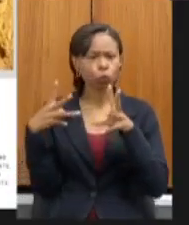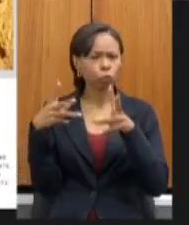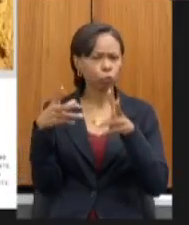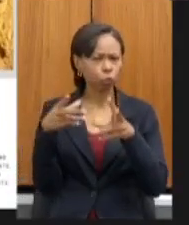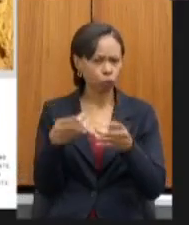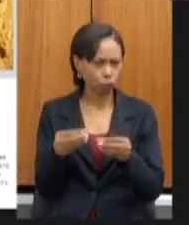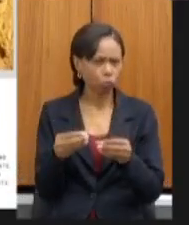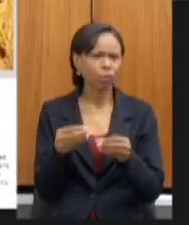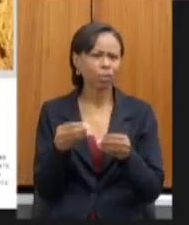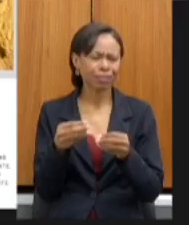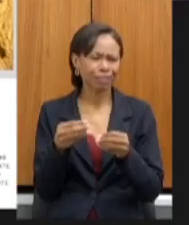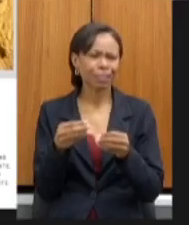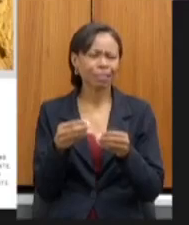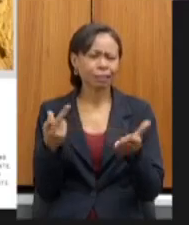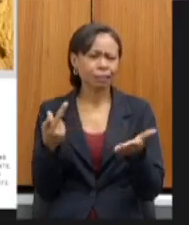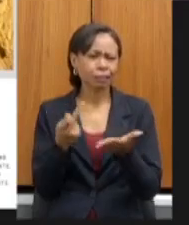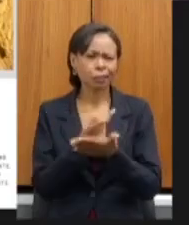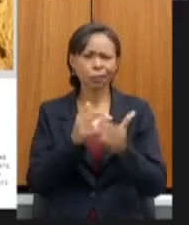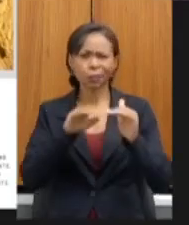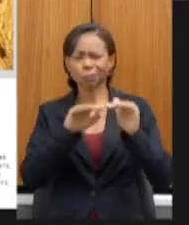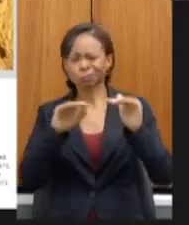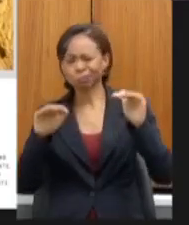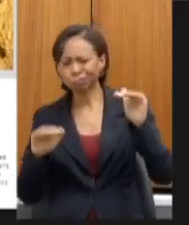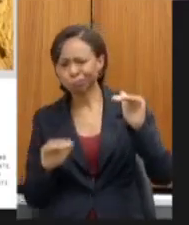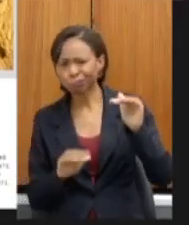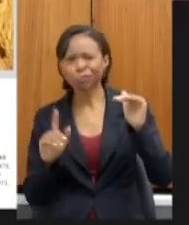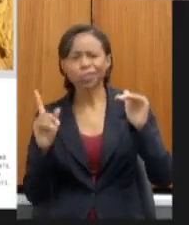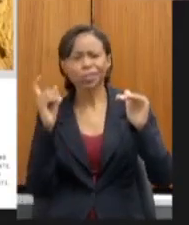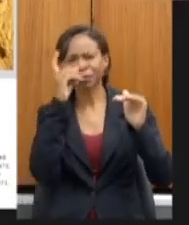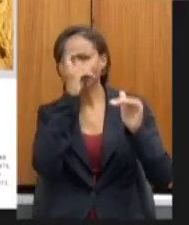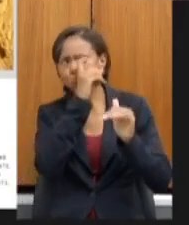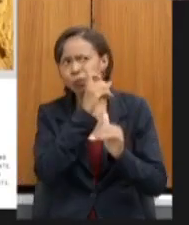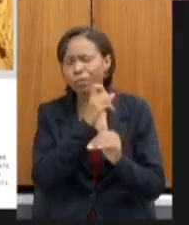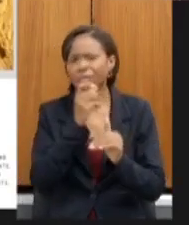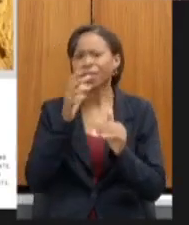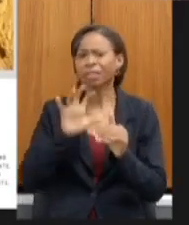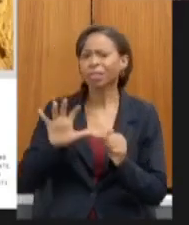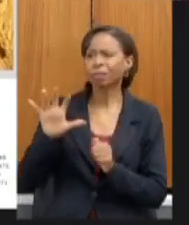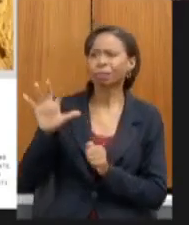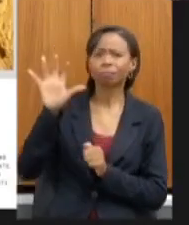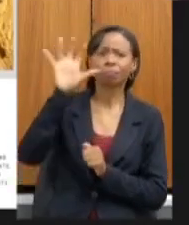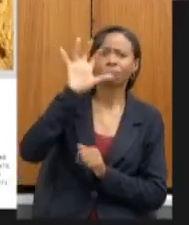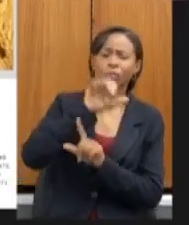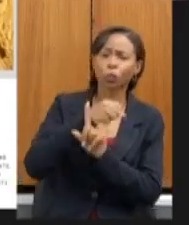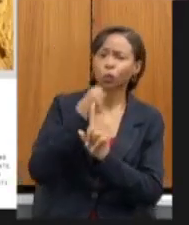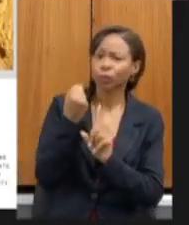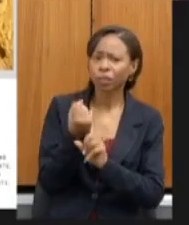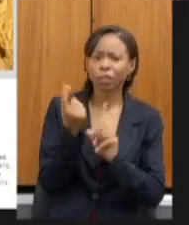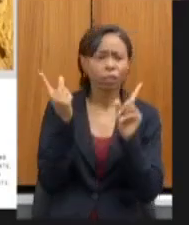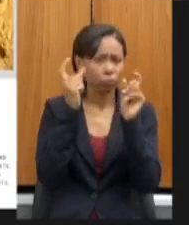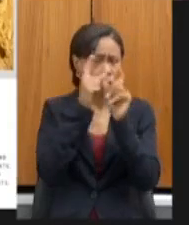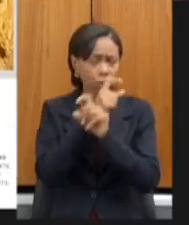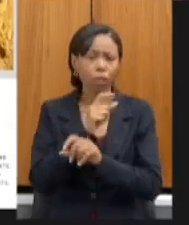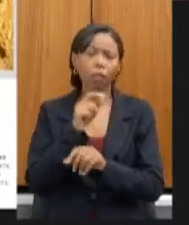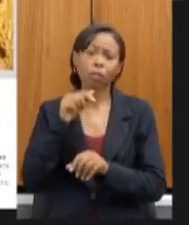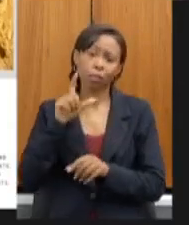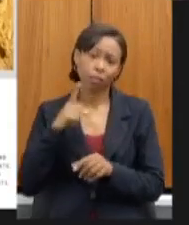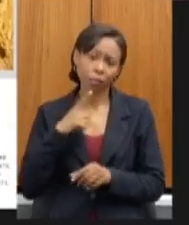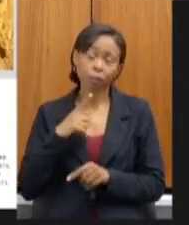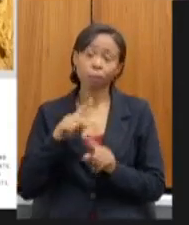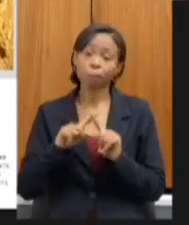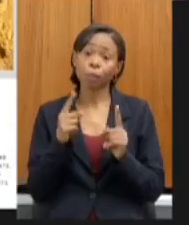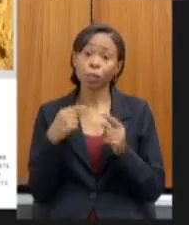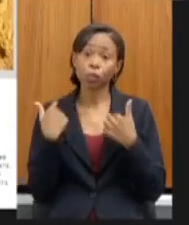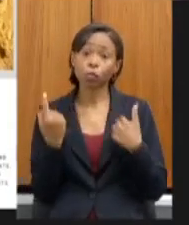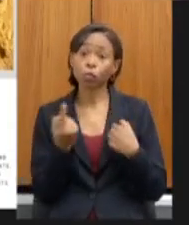a desigualdade todas as dificuldades que a gente tem geográficas e sociais no nosso estado uma grande atenção